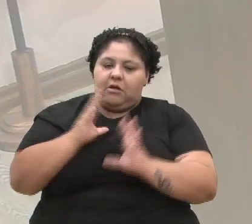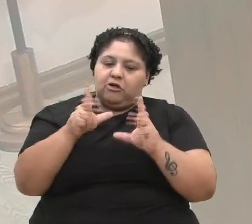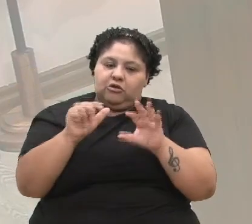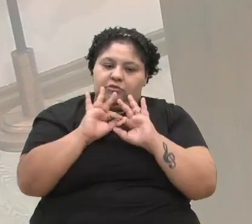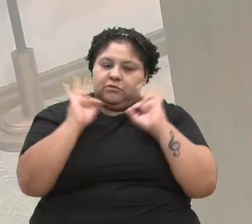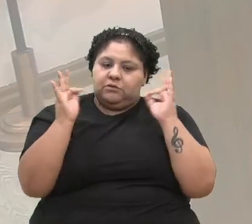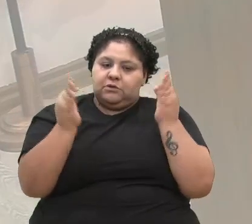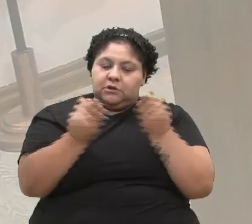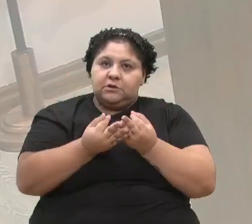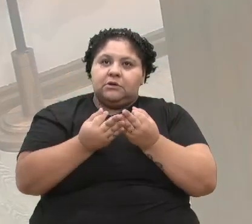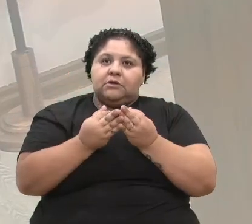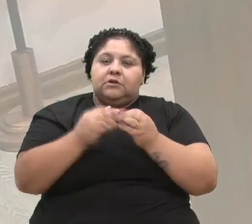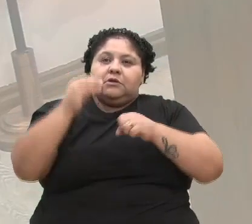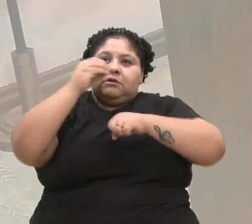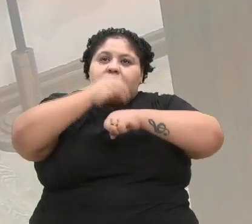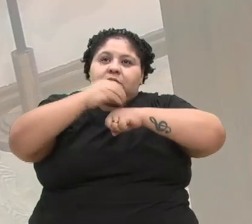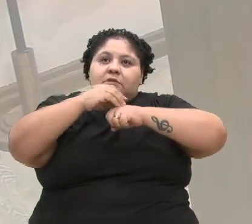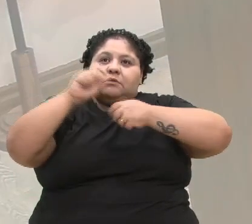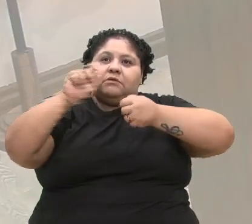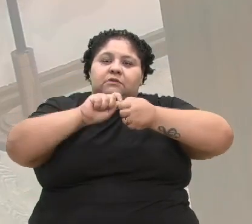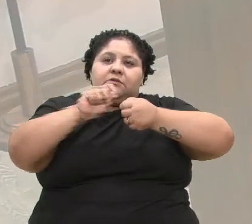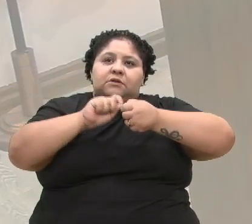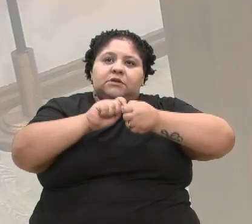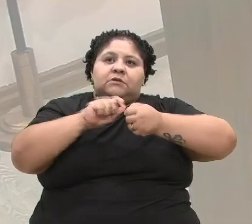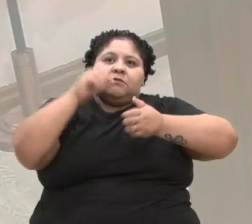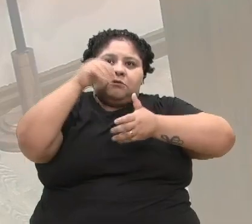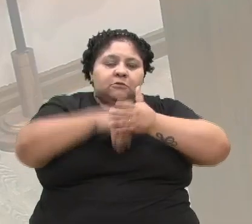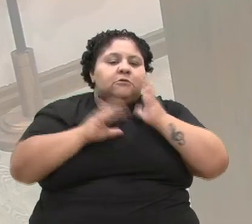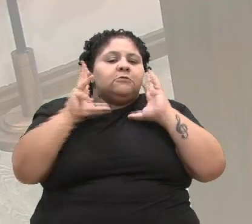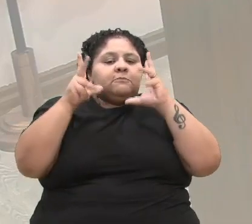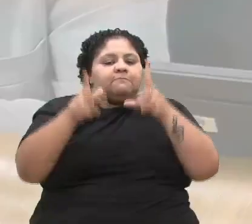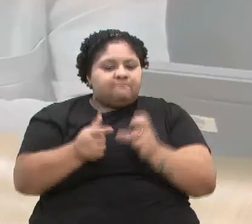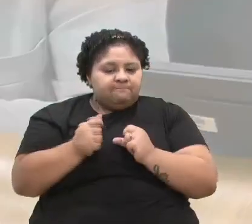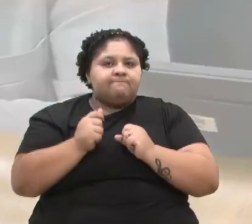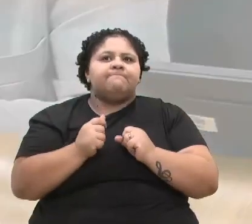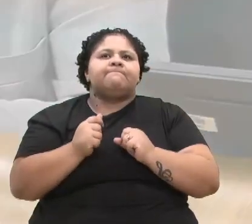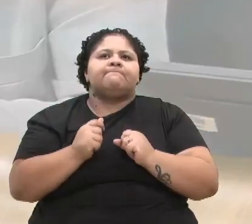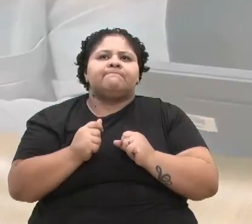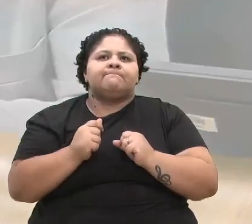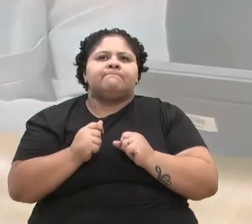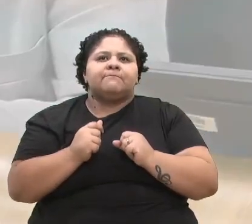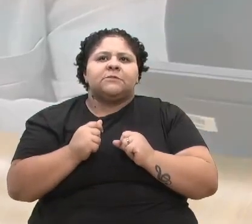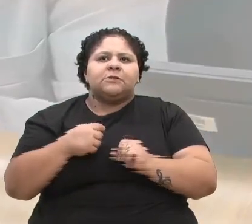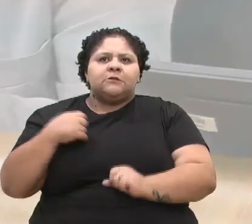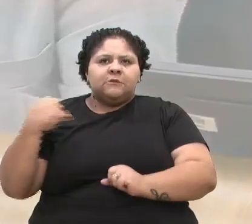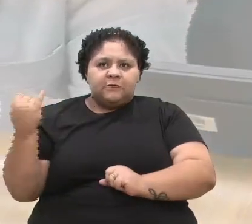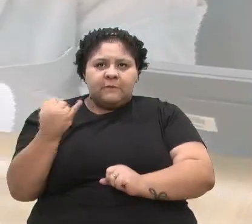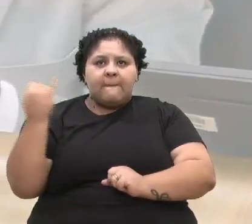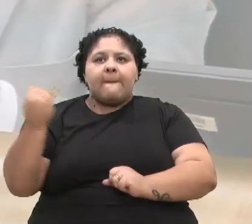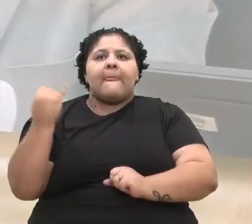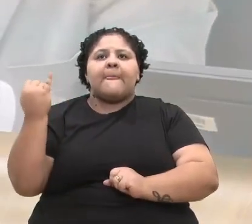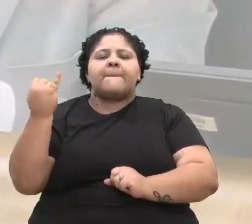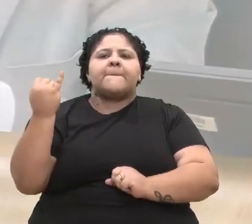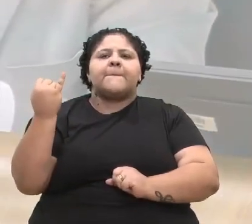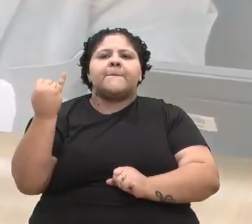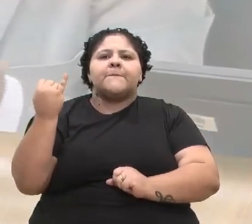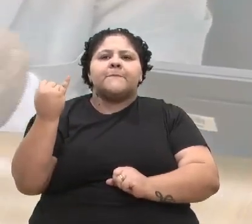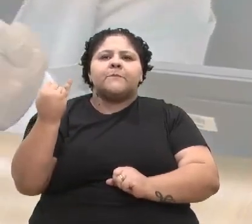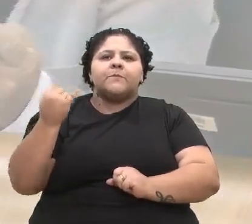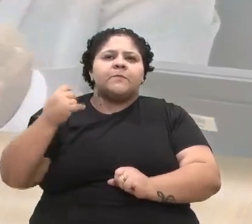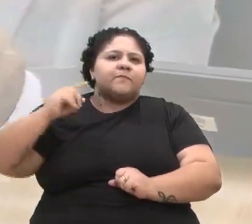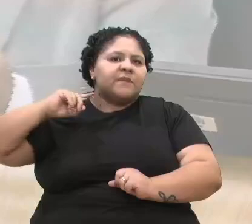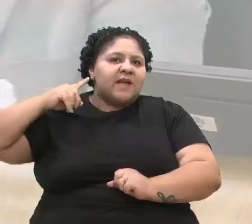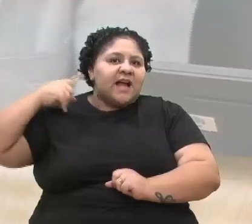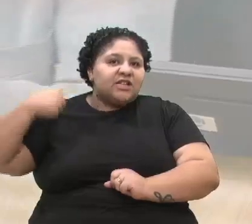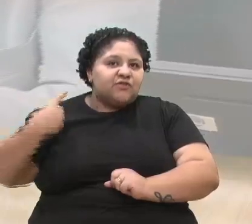e sugerir, inclusive, que a gente faça um voto coletivo, em virtude da relevância que tem o professor José Ferreira Machado, advogado, foi